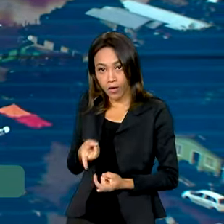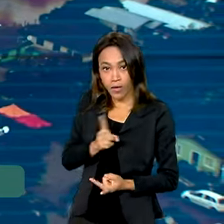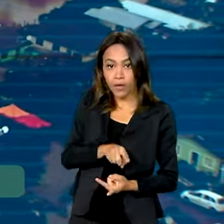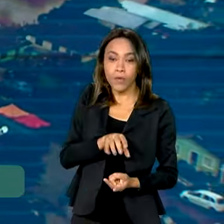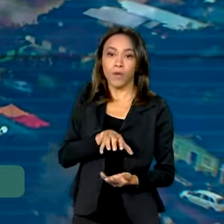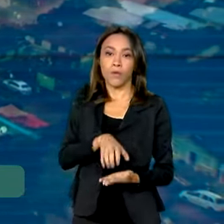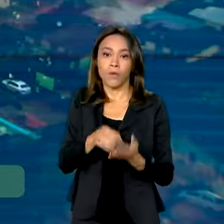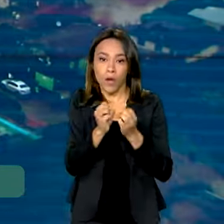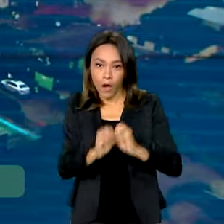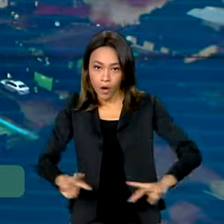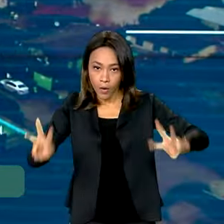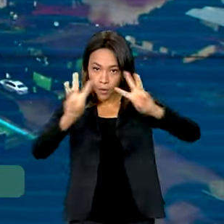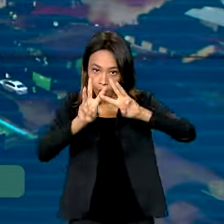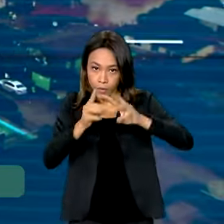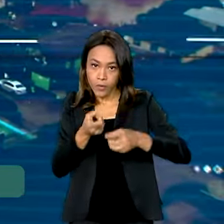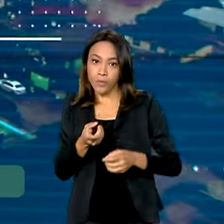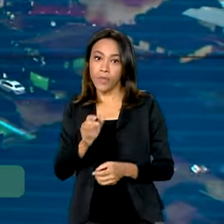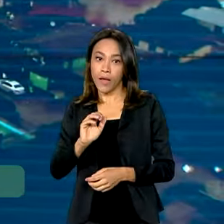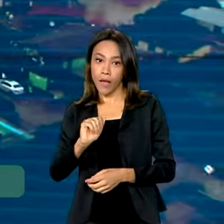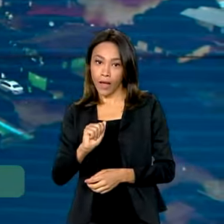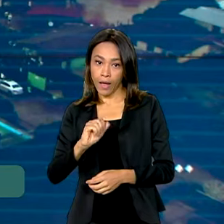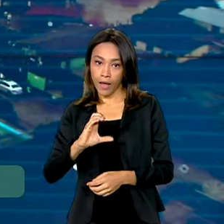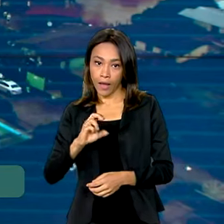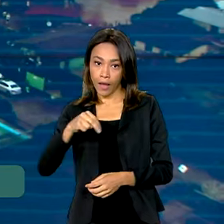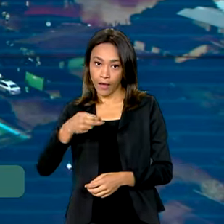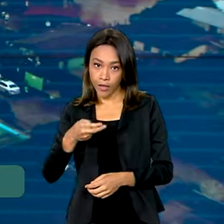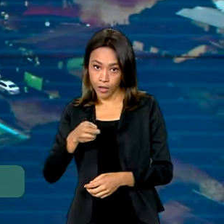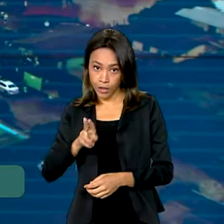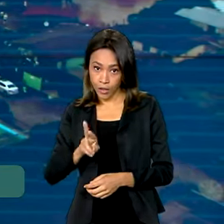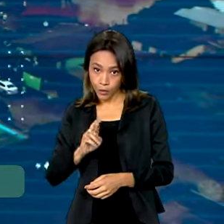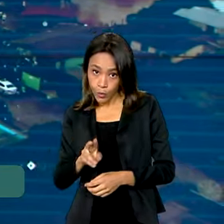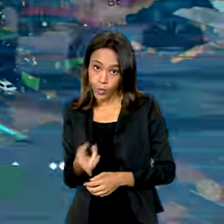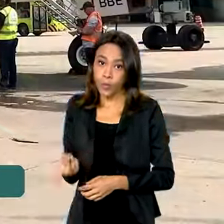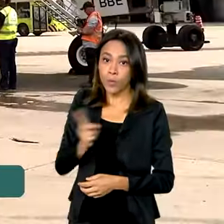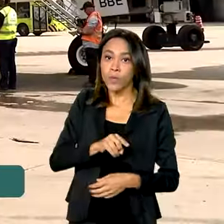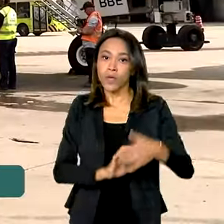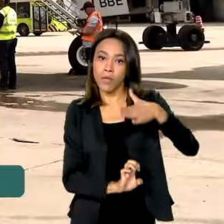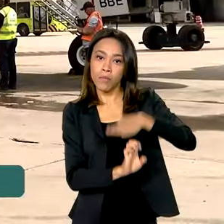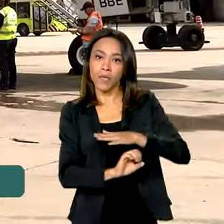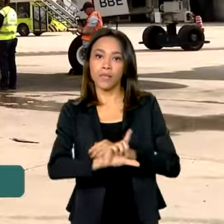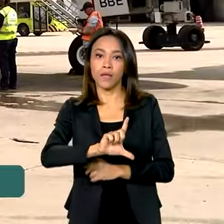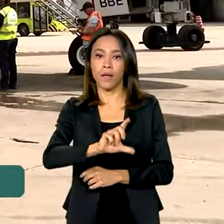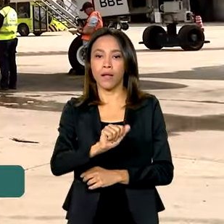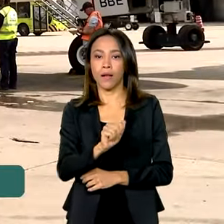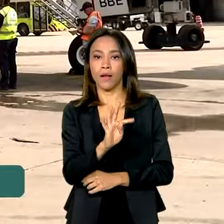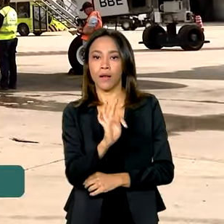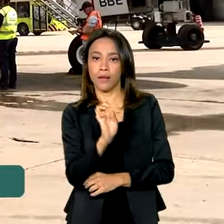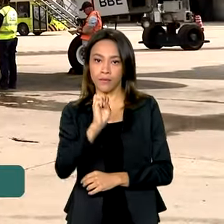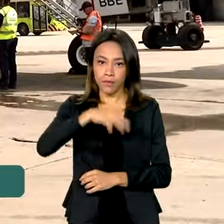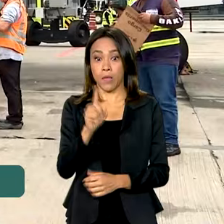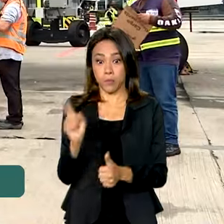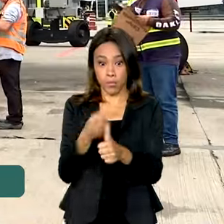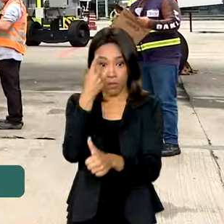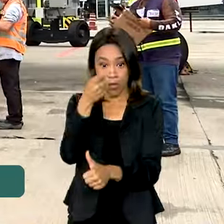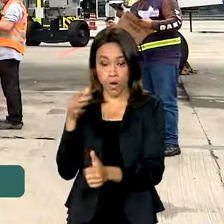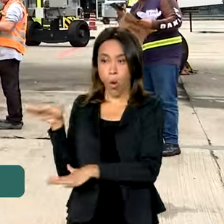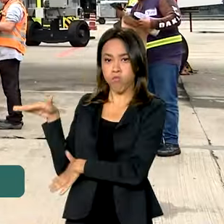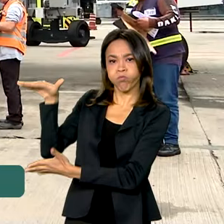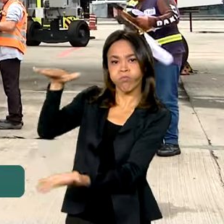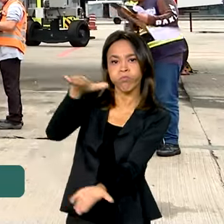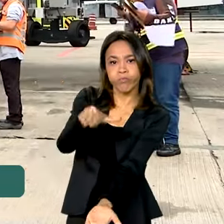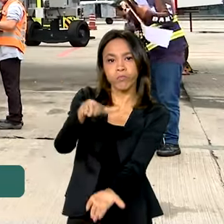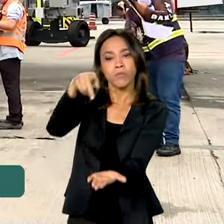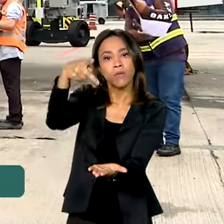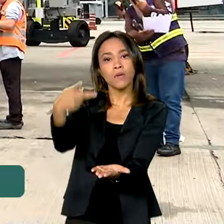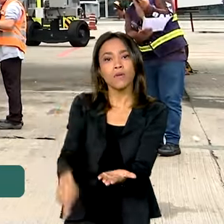Agência da ONU para Refugiados, a Acnur, e a empresa aérea Latam. Os primeiros carregamentos chegaram ao